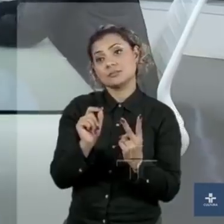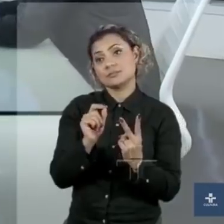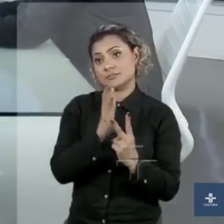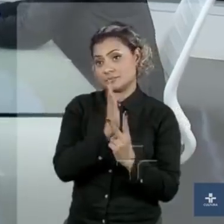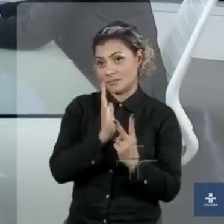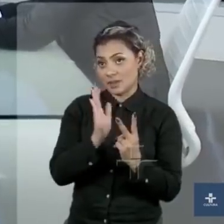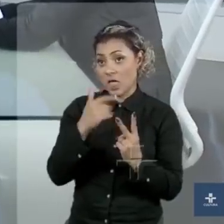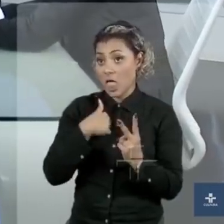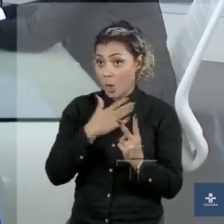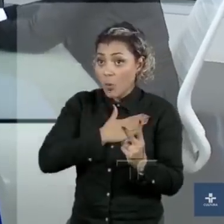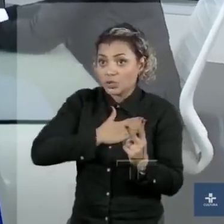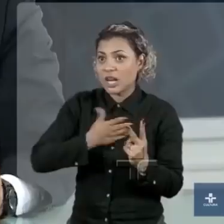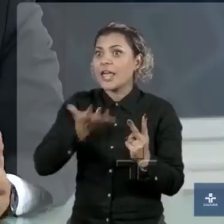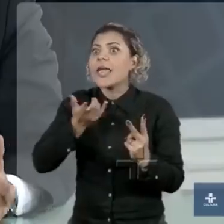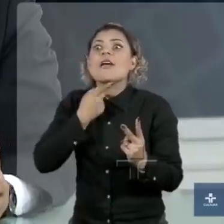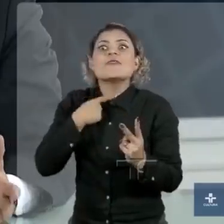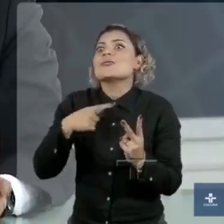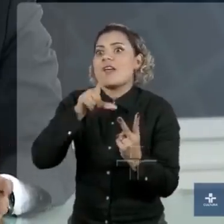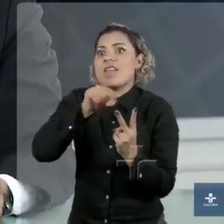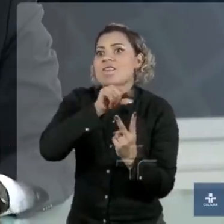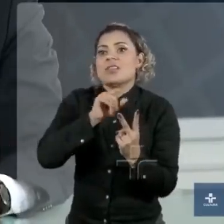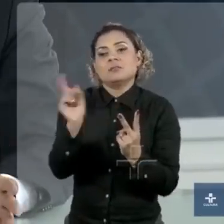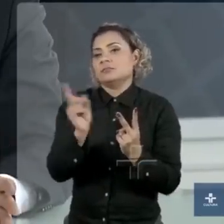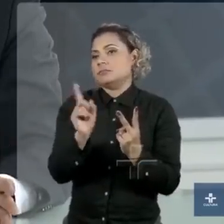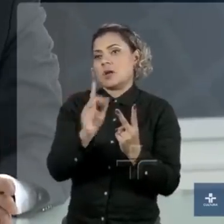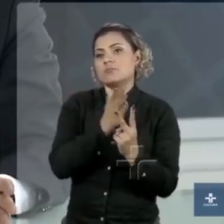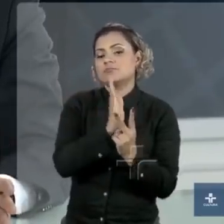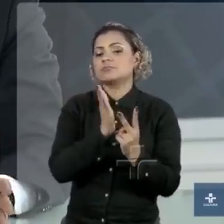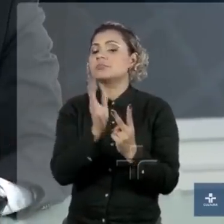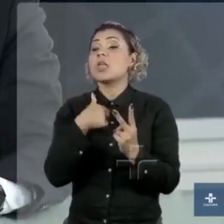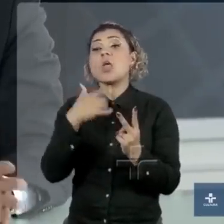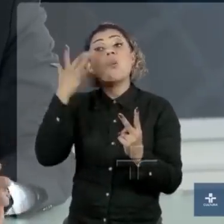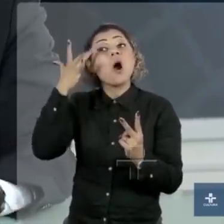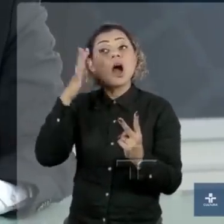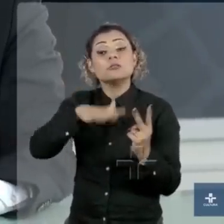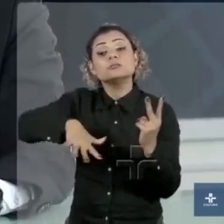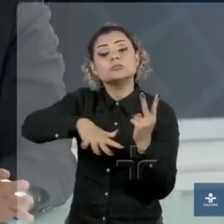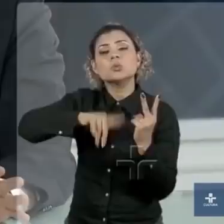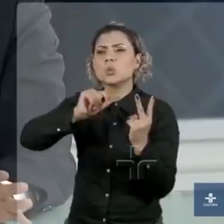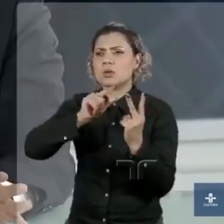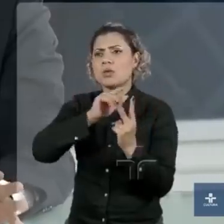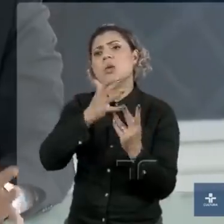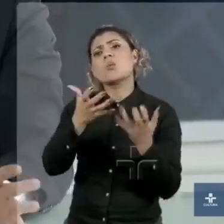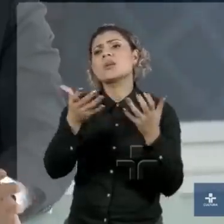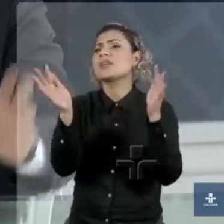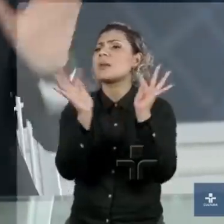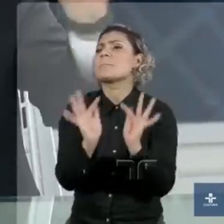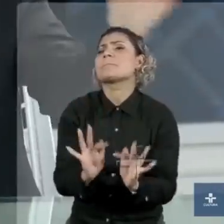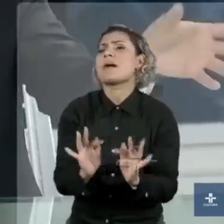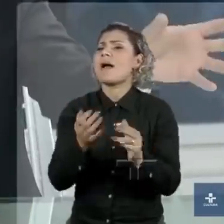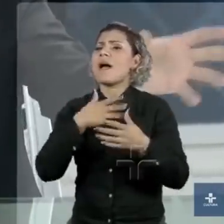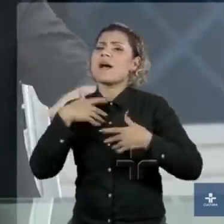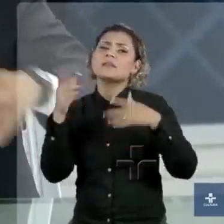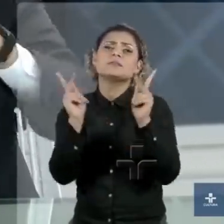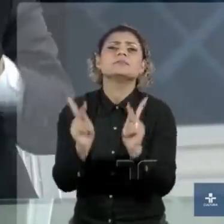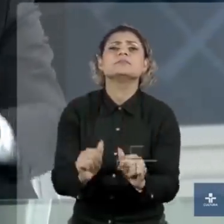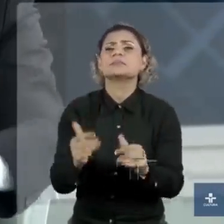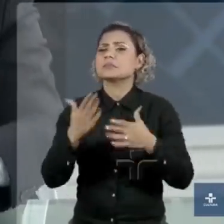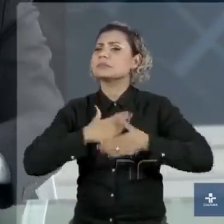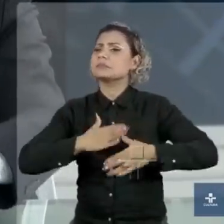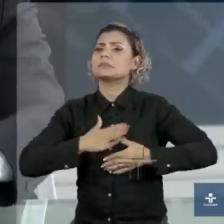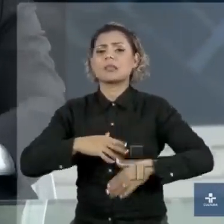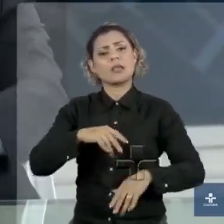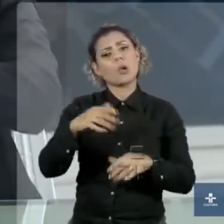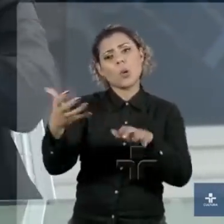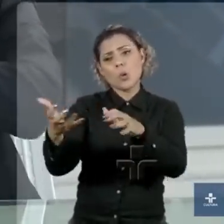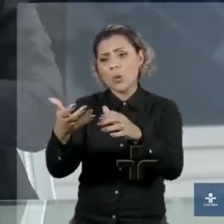Não são caminhos que eu gostaria que acontecessem, são o eu acredito que vai acontecer analisando o cenário atual. Eu gostaria que tivesse todas as mil maravilhas com o Presidente da República,